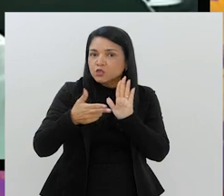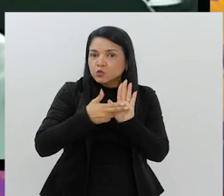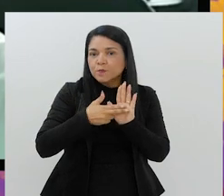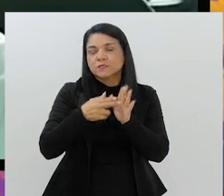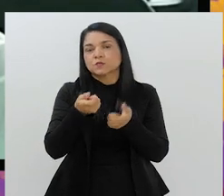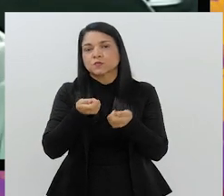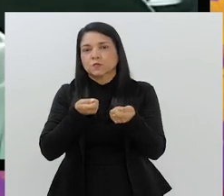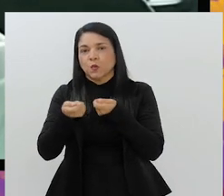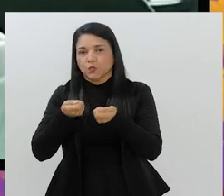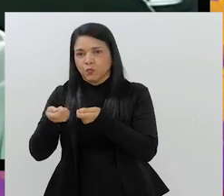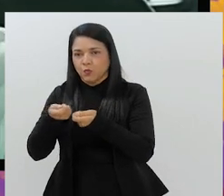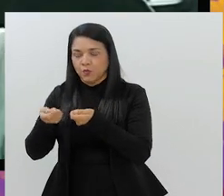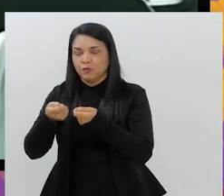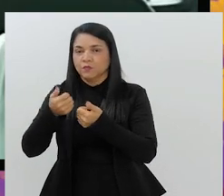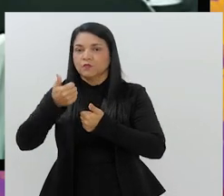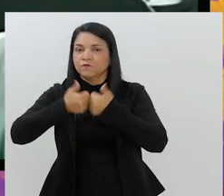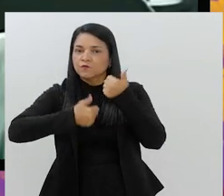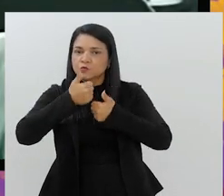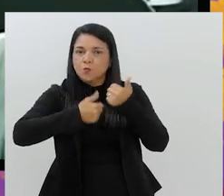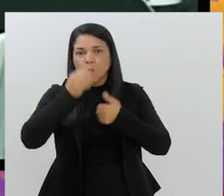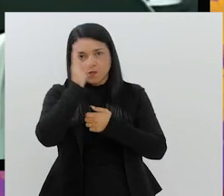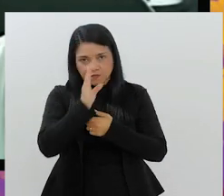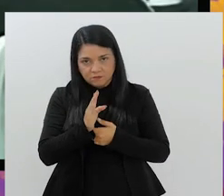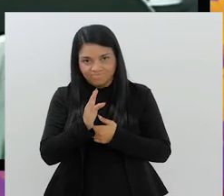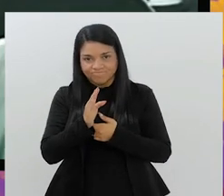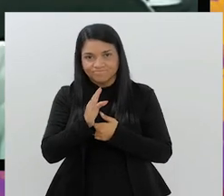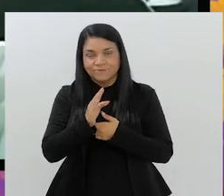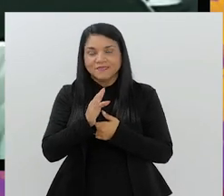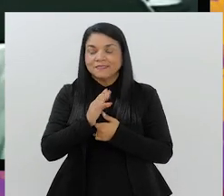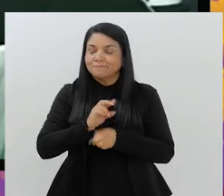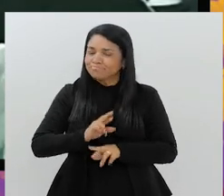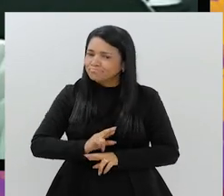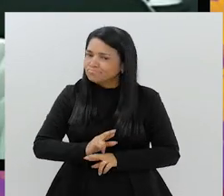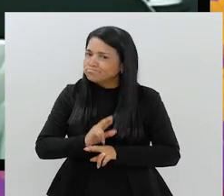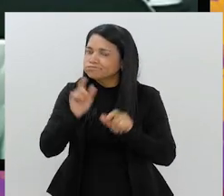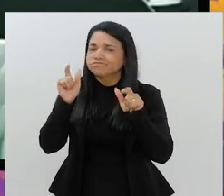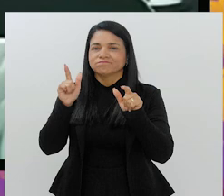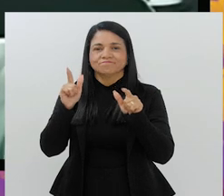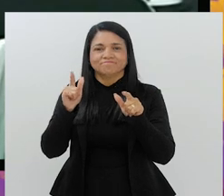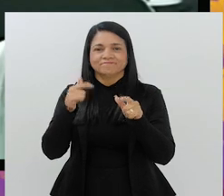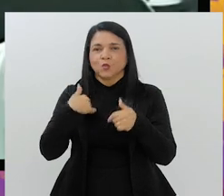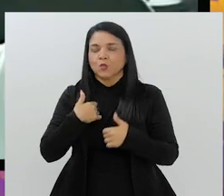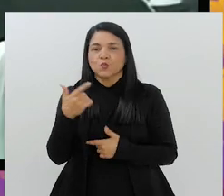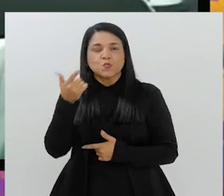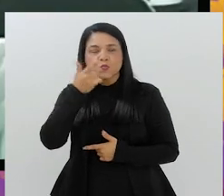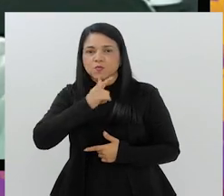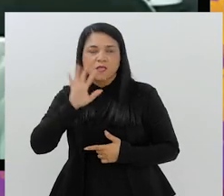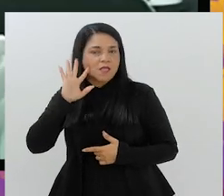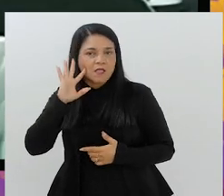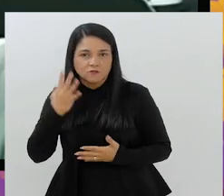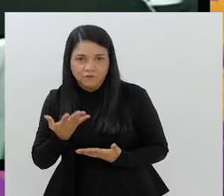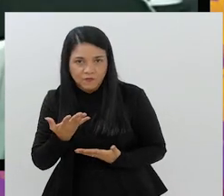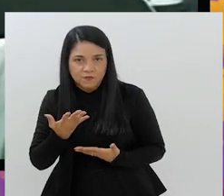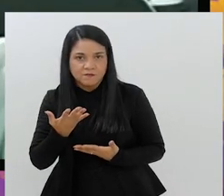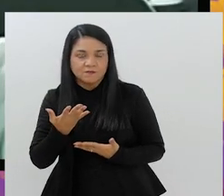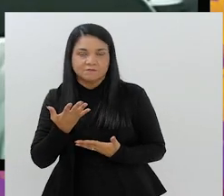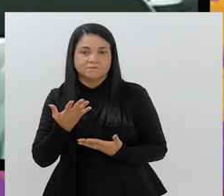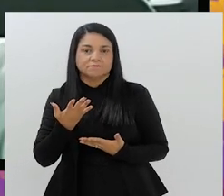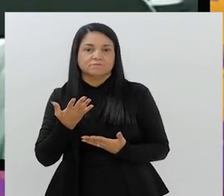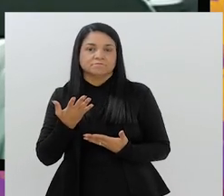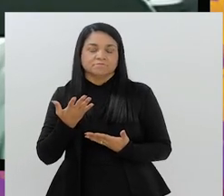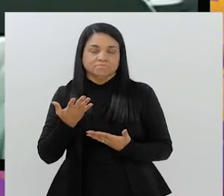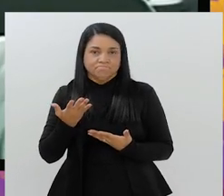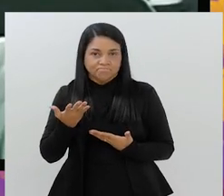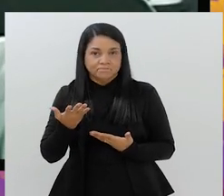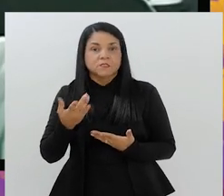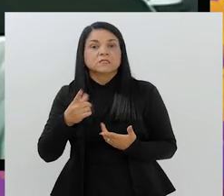produto e assumissem o controle e comando do futebol brasileiro. Mas isso é uma utopia. A gente não consegue resolver